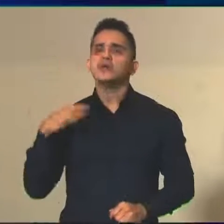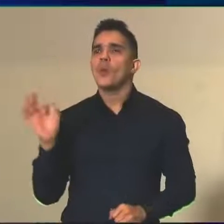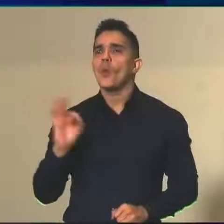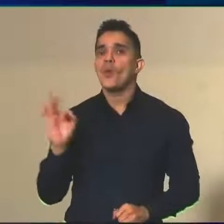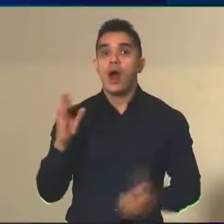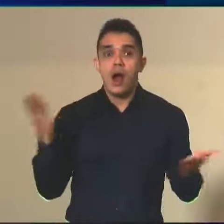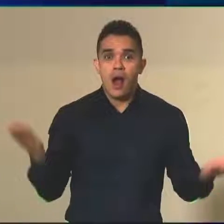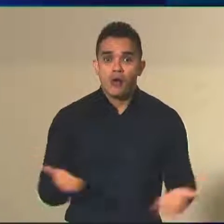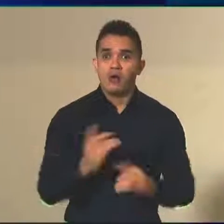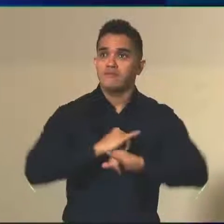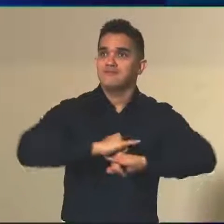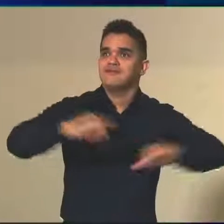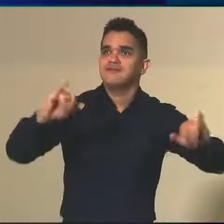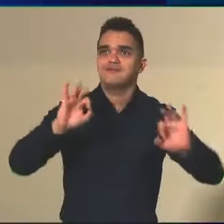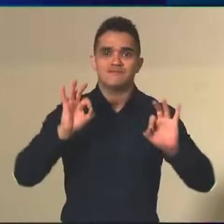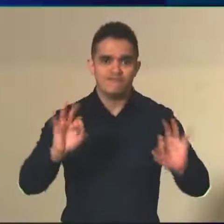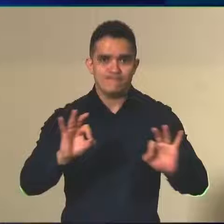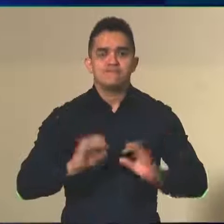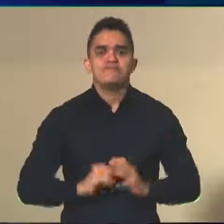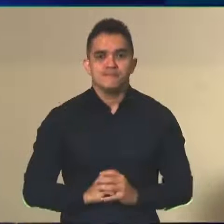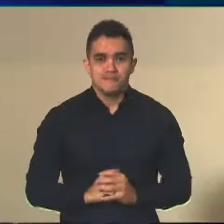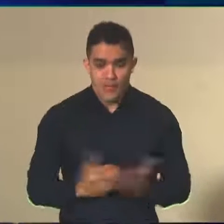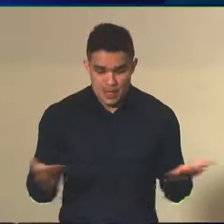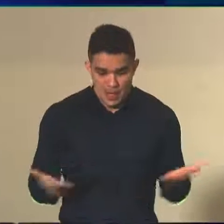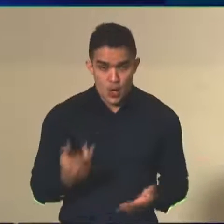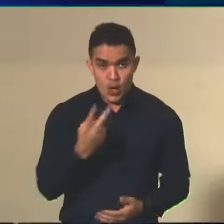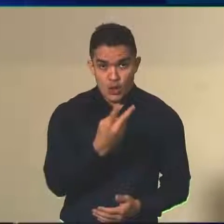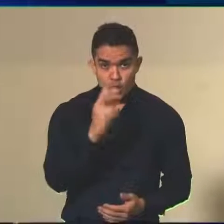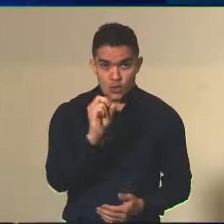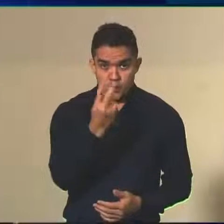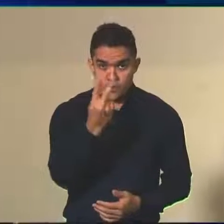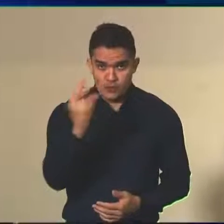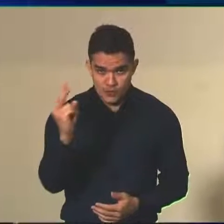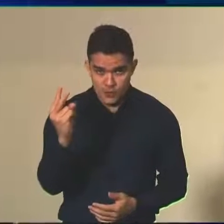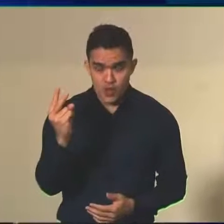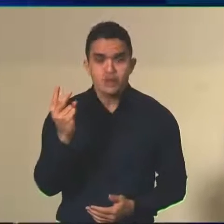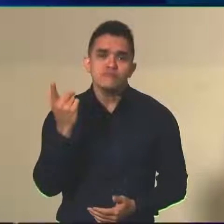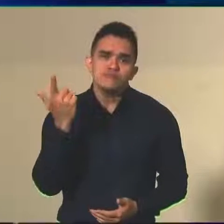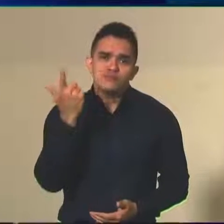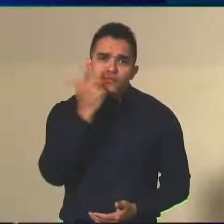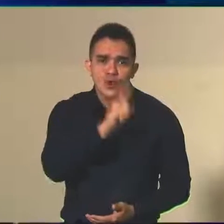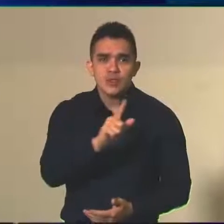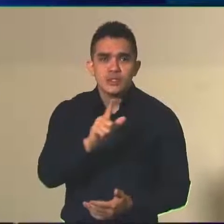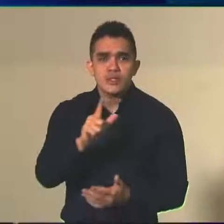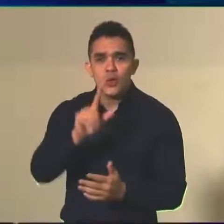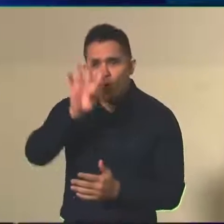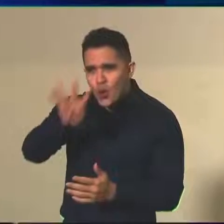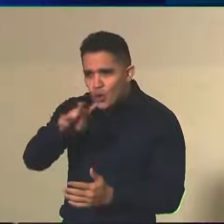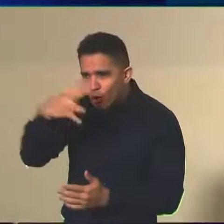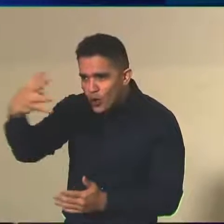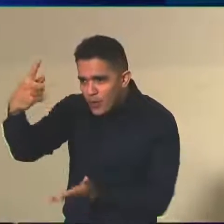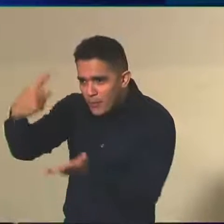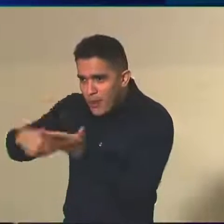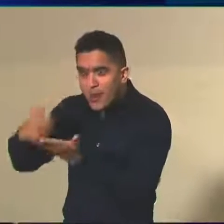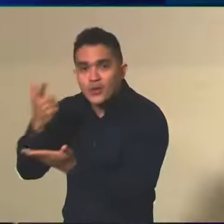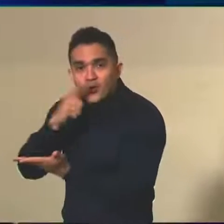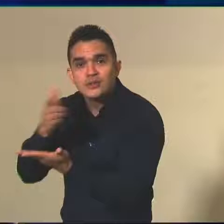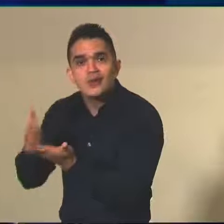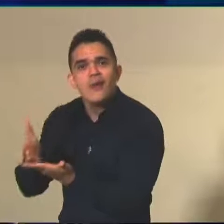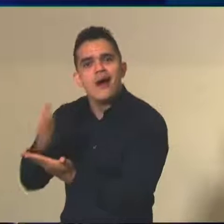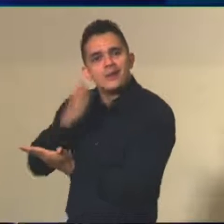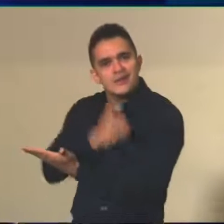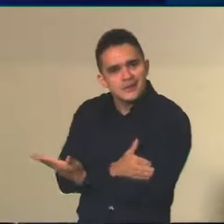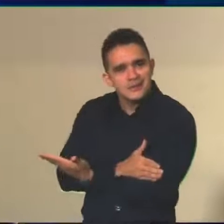governança do Instituto. Para a edição agora de 2022 do Enem, nós conseguimos antecipar o cronograma operacional, em